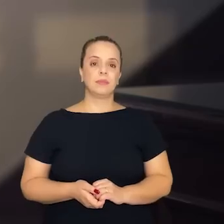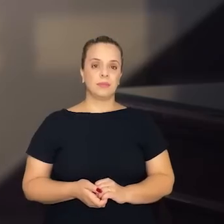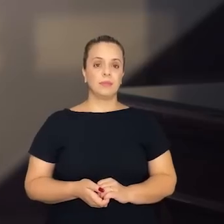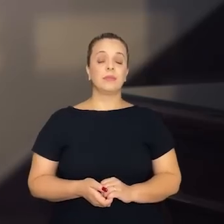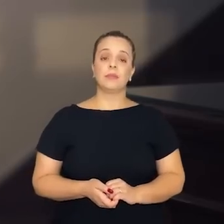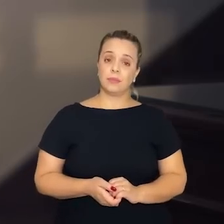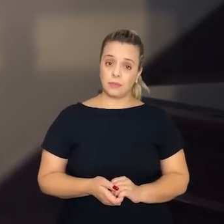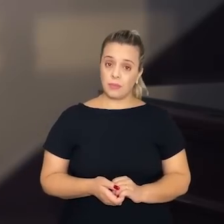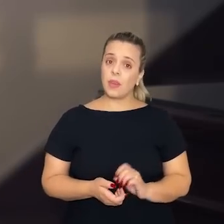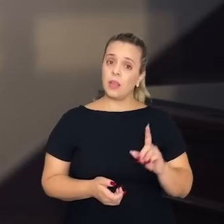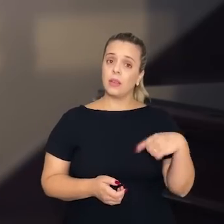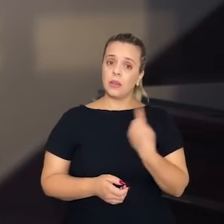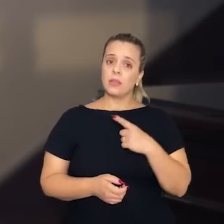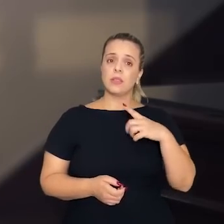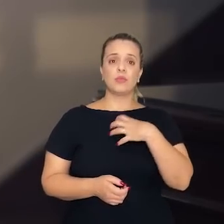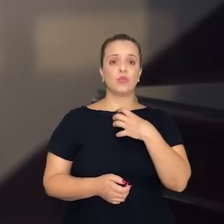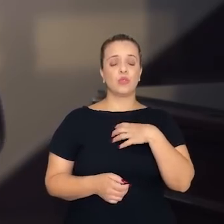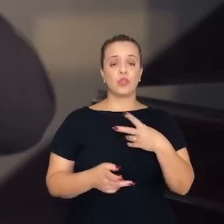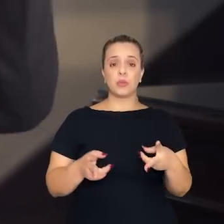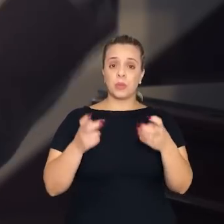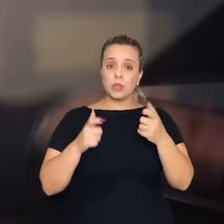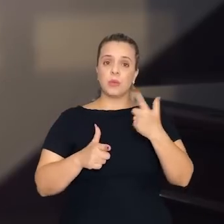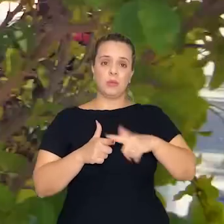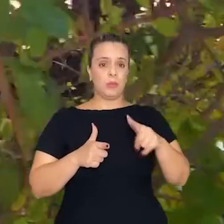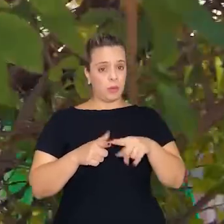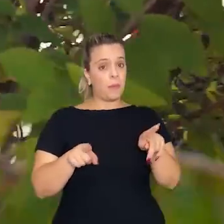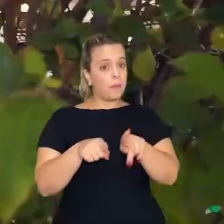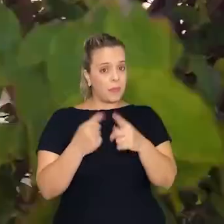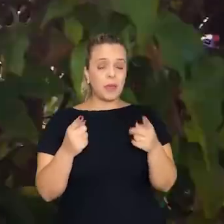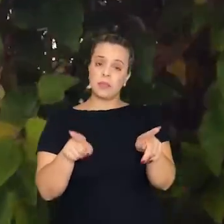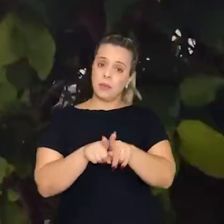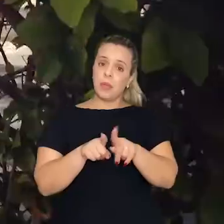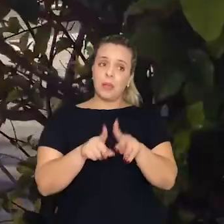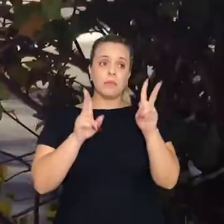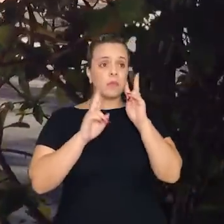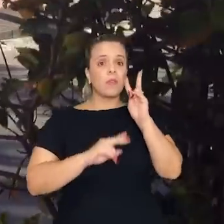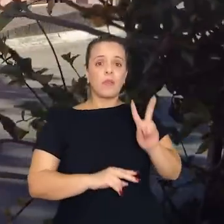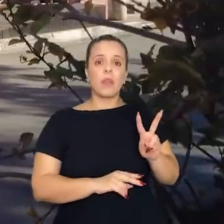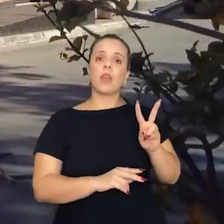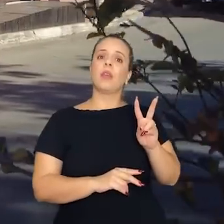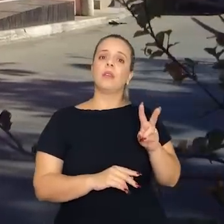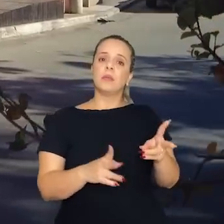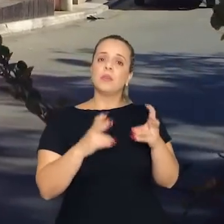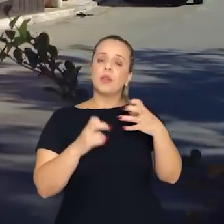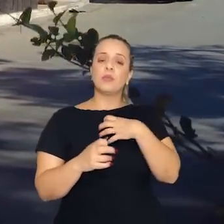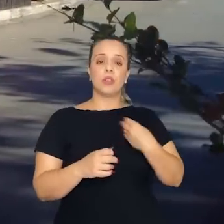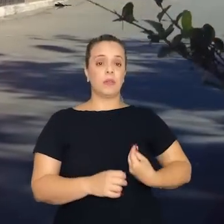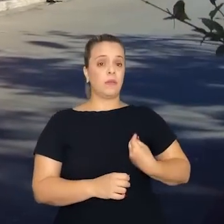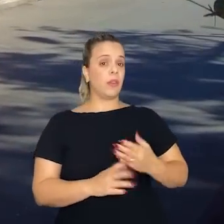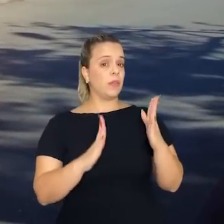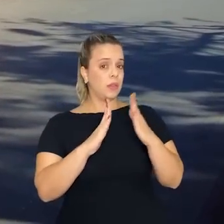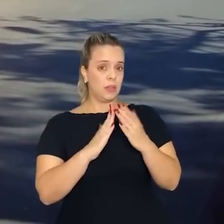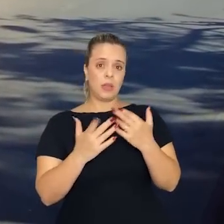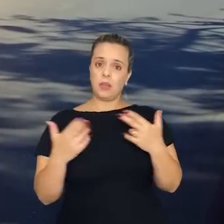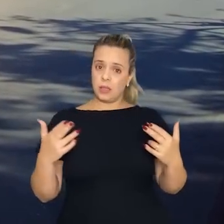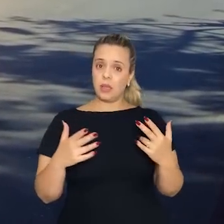Nós temos uma visão dos problemas, mas eu tenho também uma visão do que sobrou e está em pé. É algo